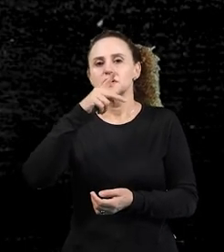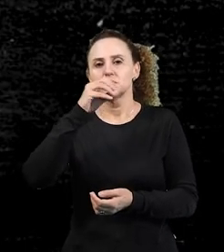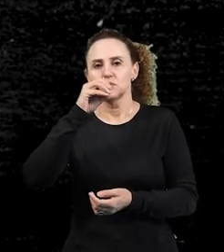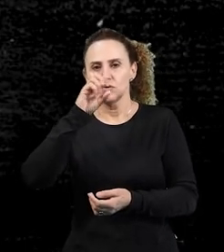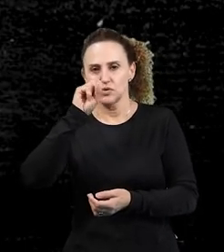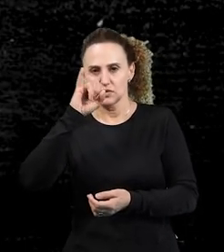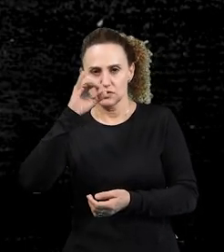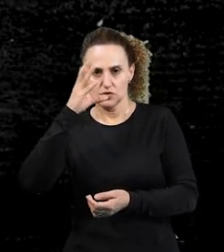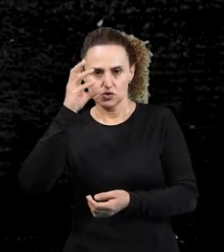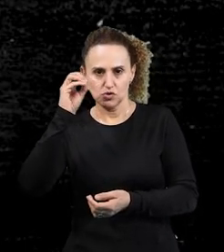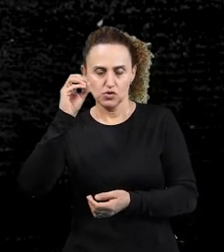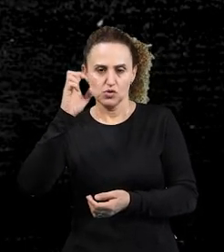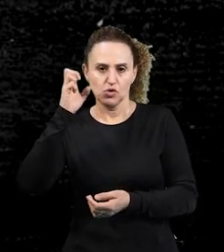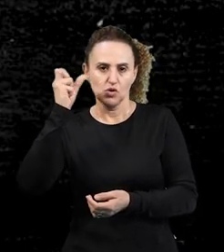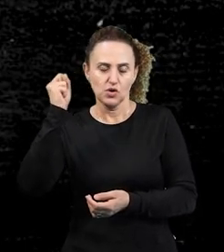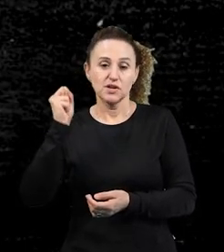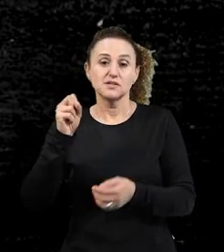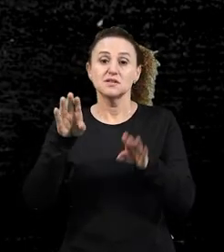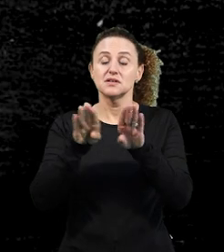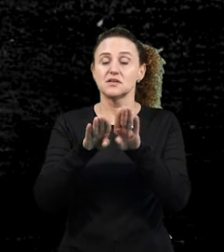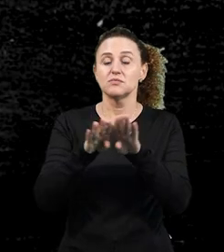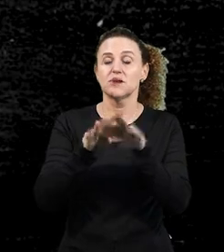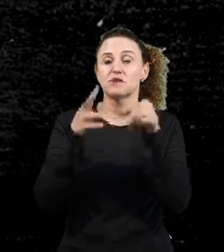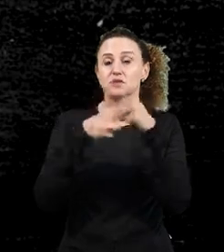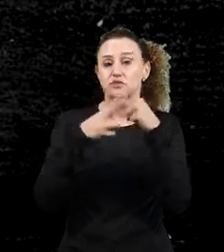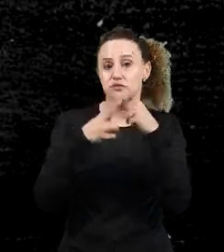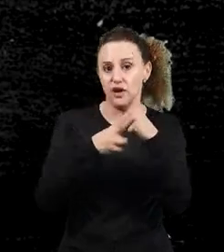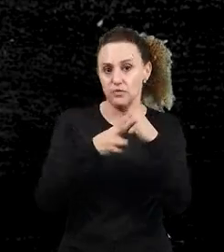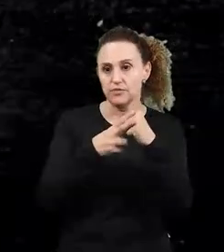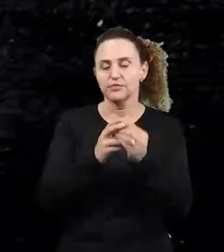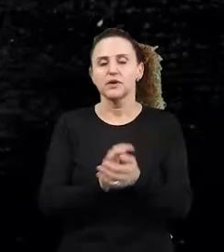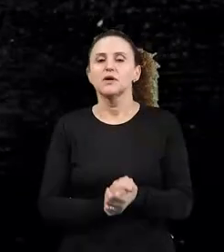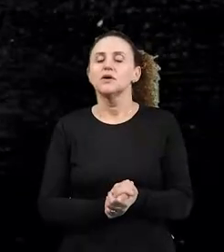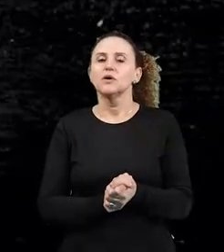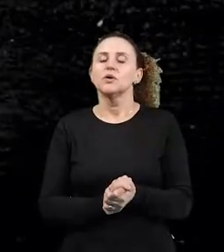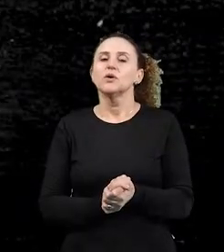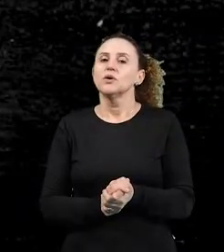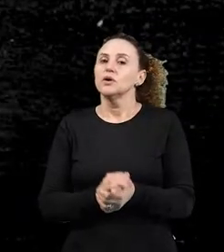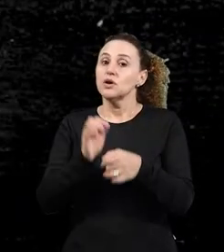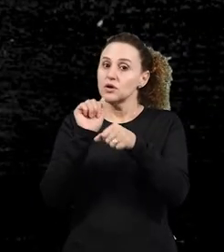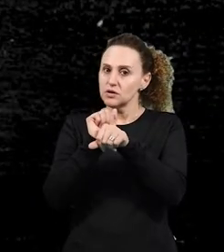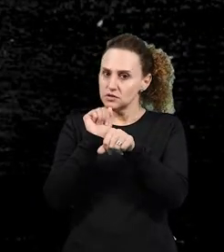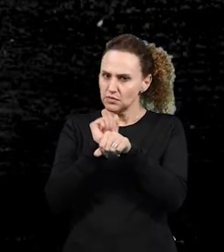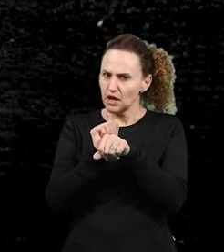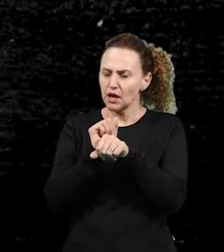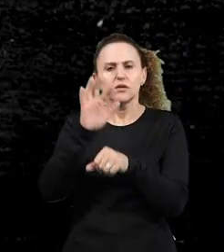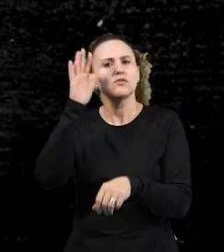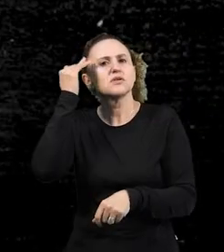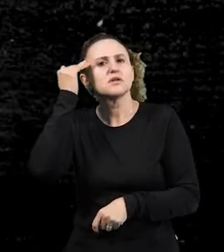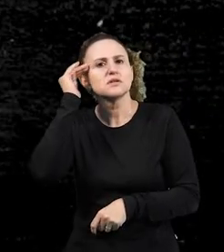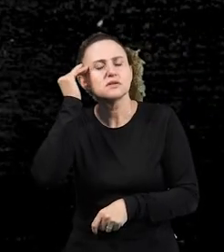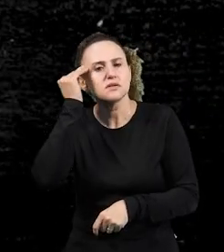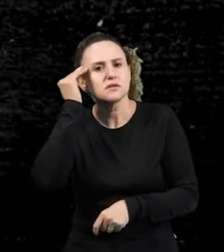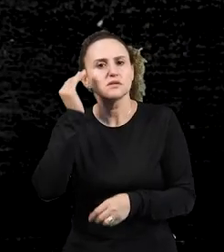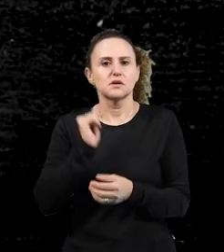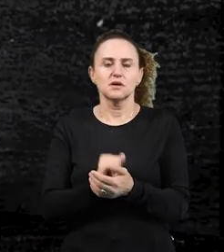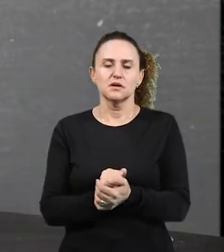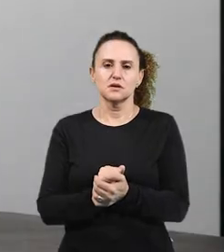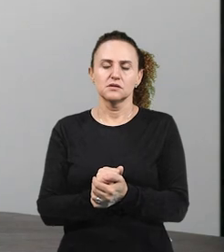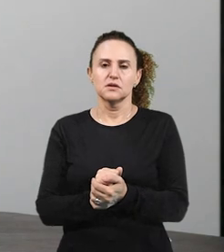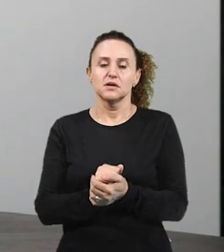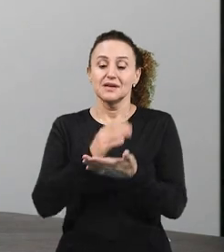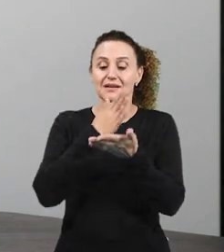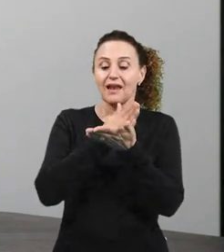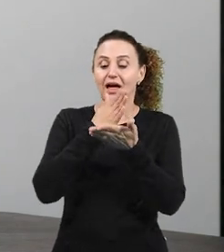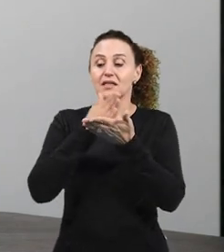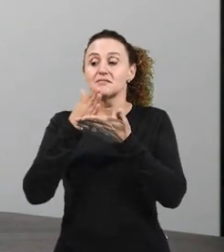Muito bem. Então, eu espero que vocês tenham entendido que classificar